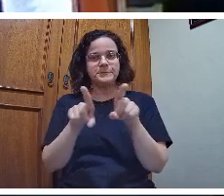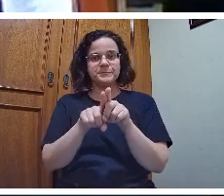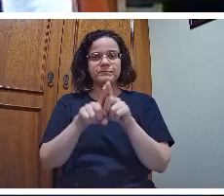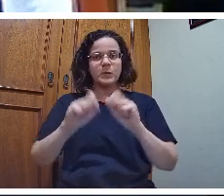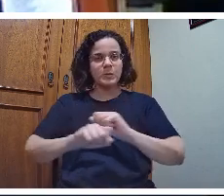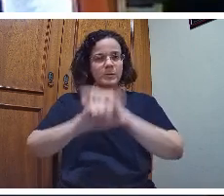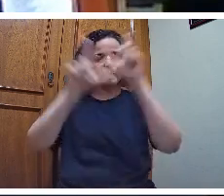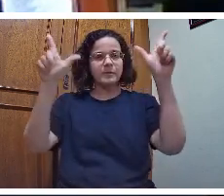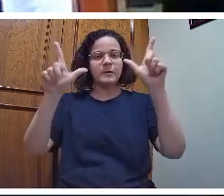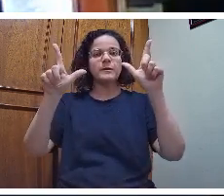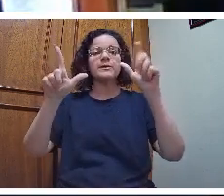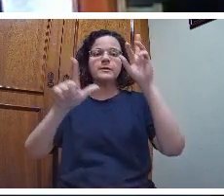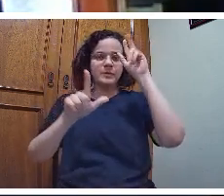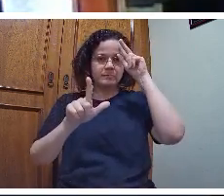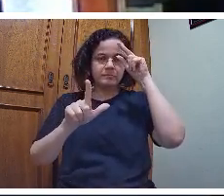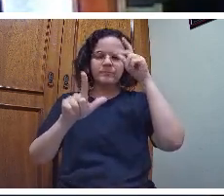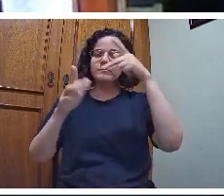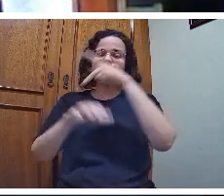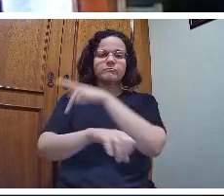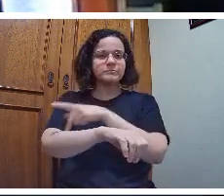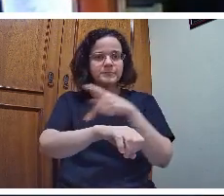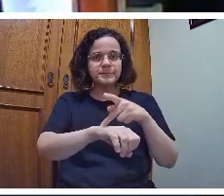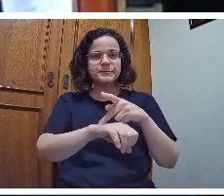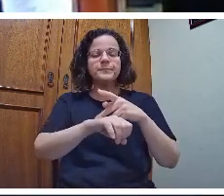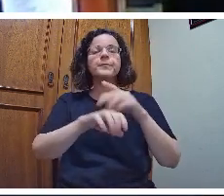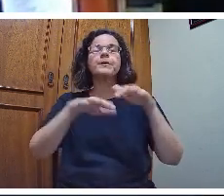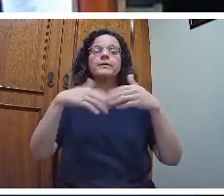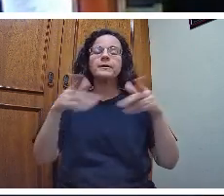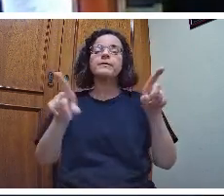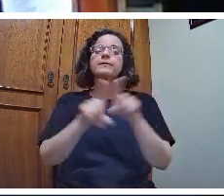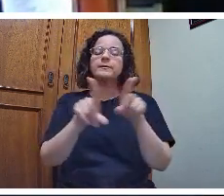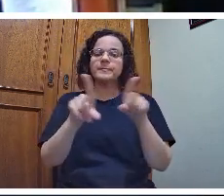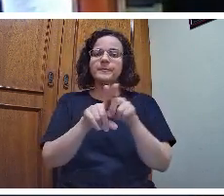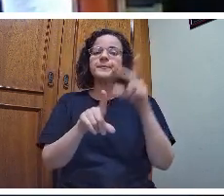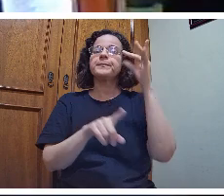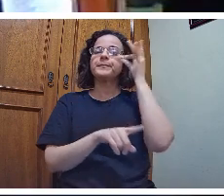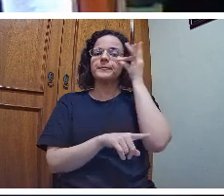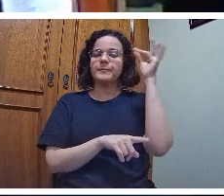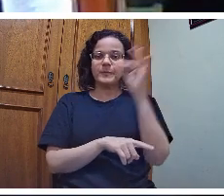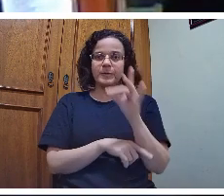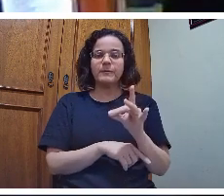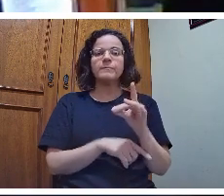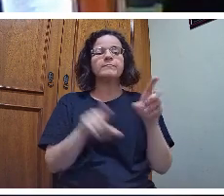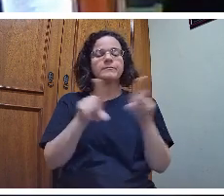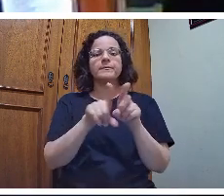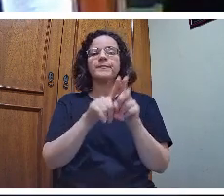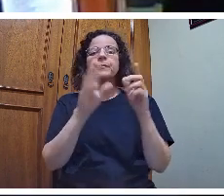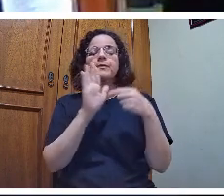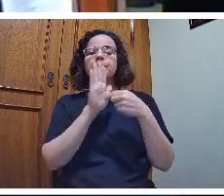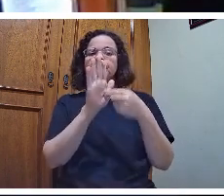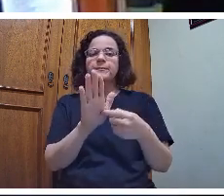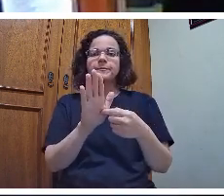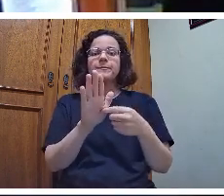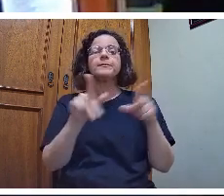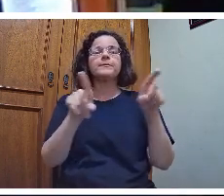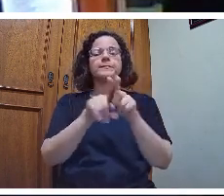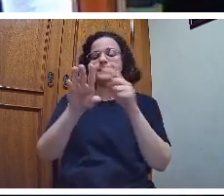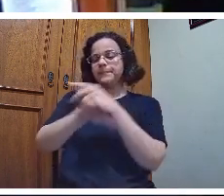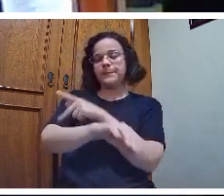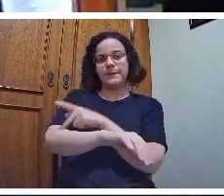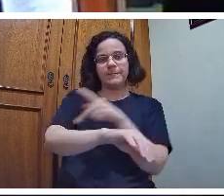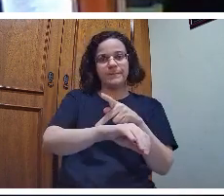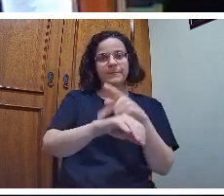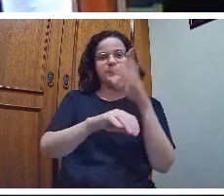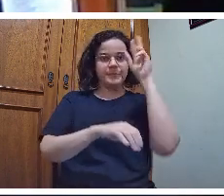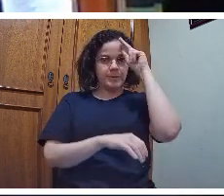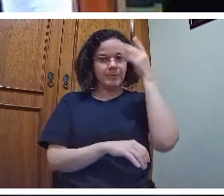pela teoria histórico-cultural de Vygotsky, que é dentro da mesma perspectiva, e aí ele apresenta a pedagogia